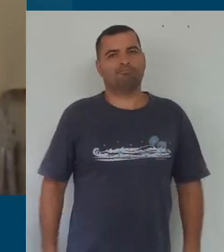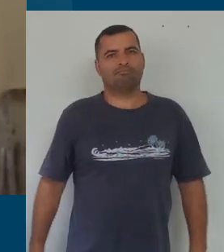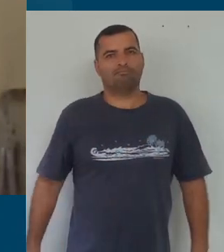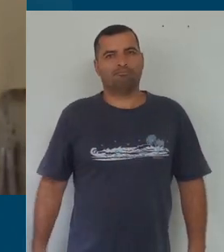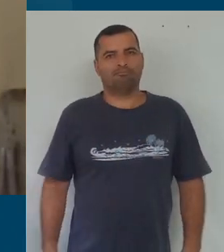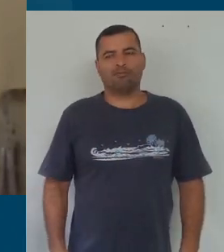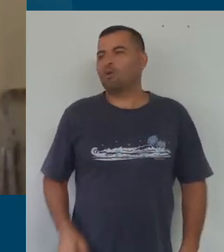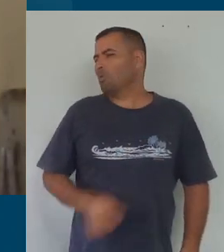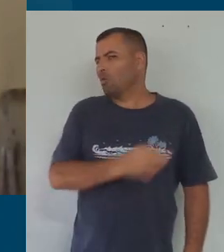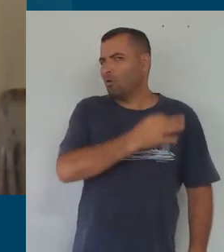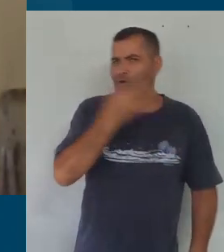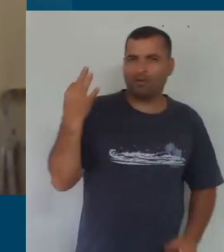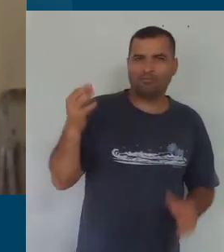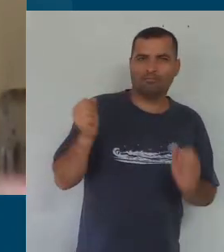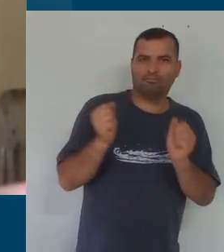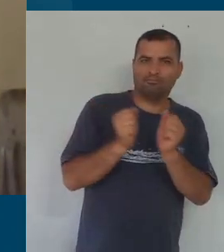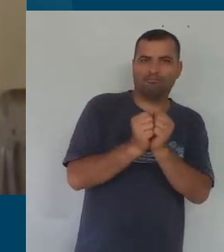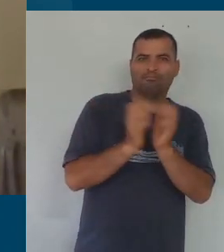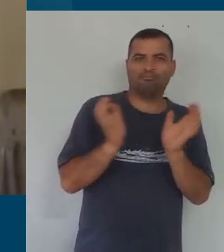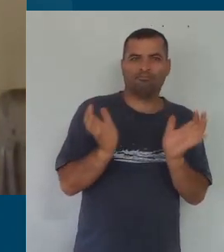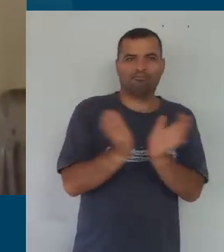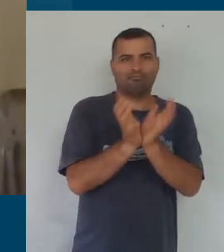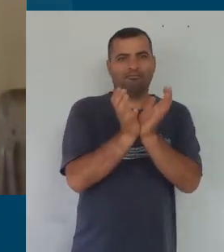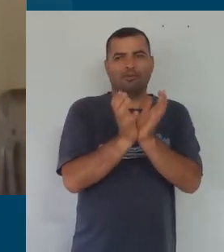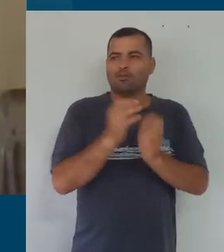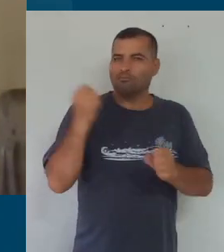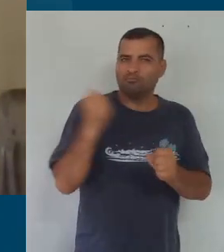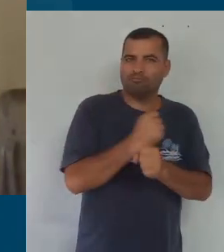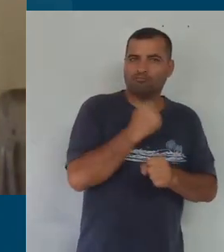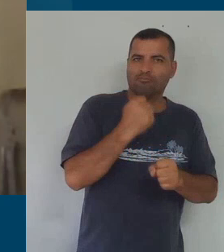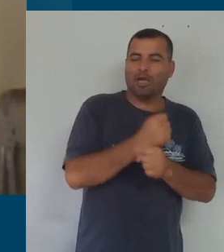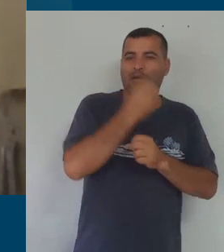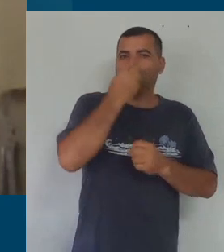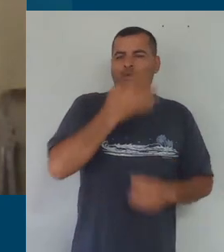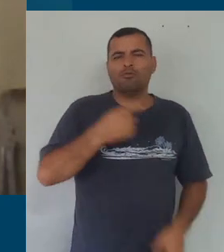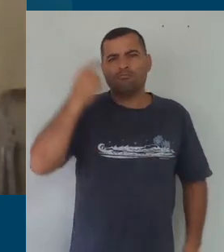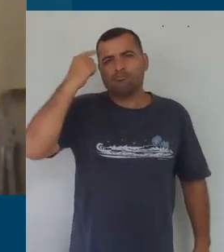participar, é um processo de construção que proporciona momentos de reflexão.